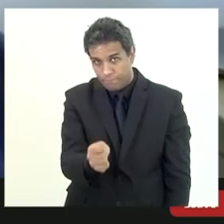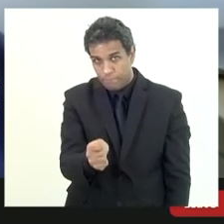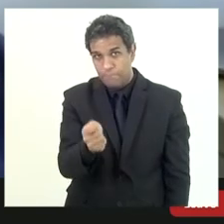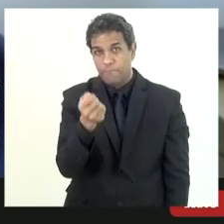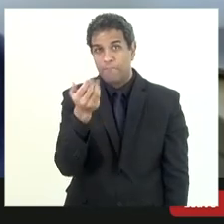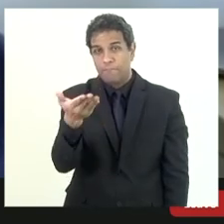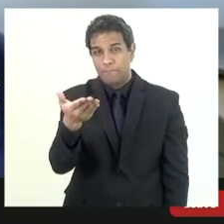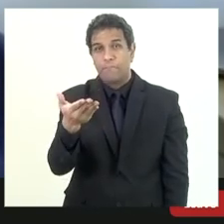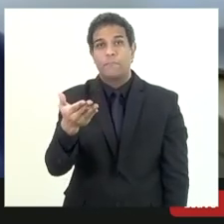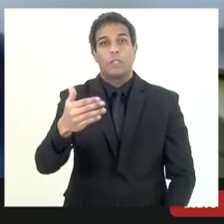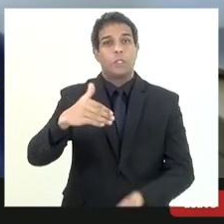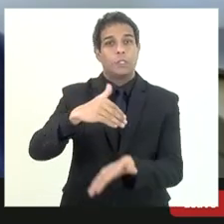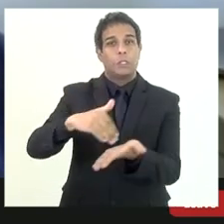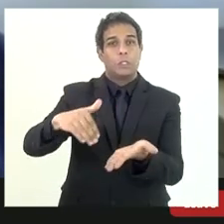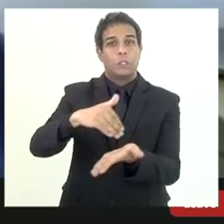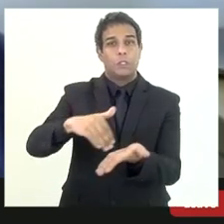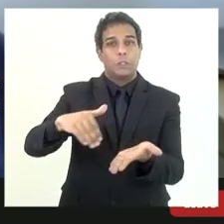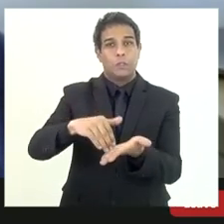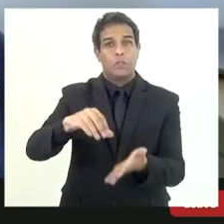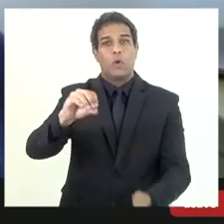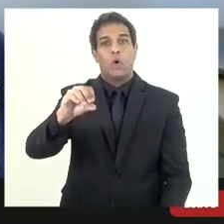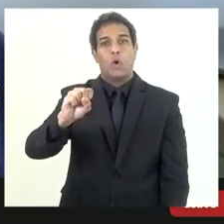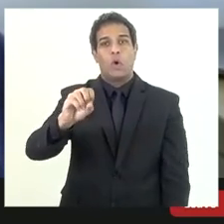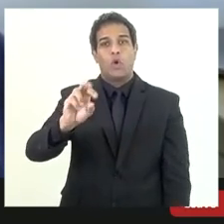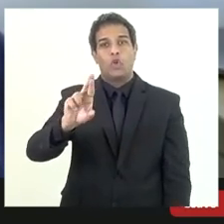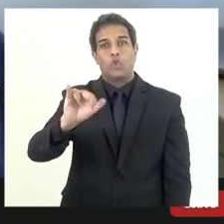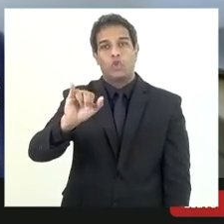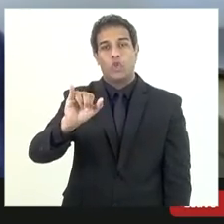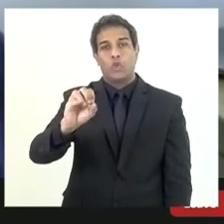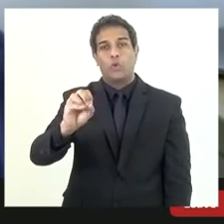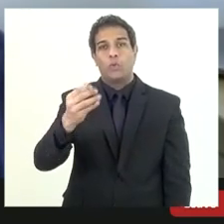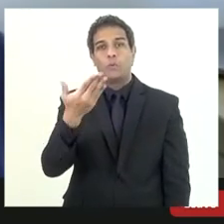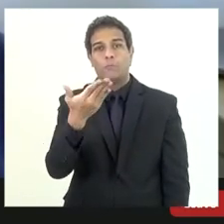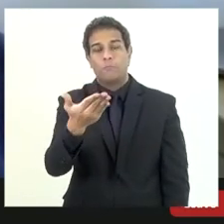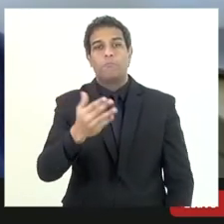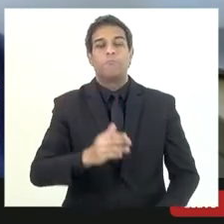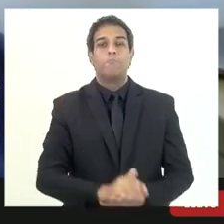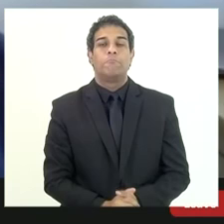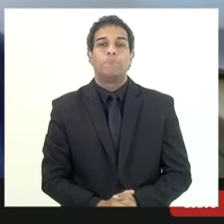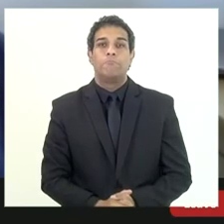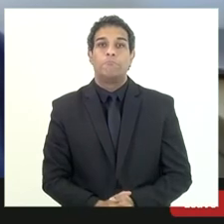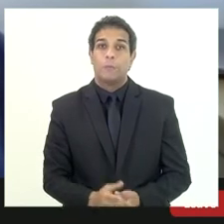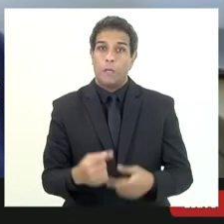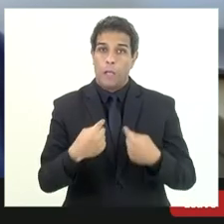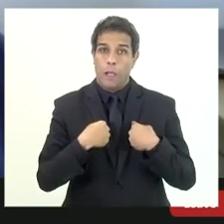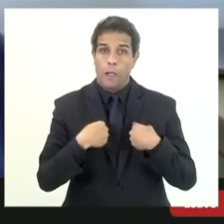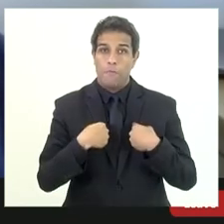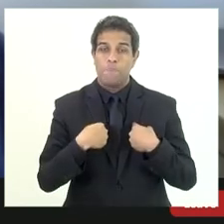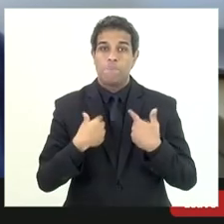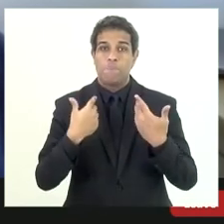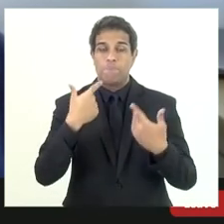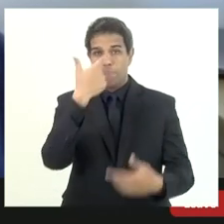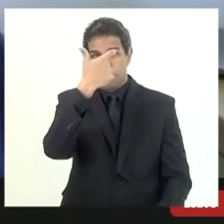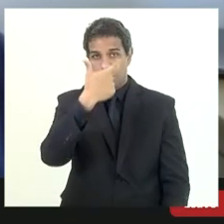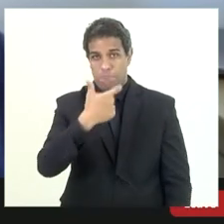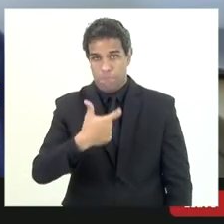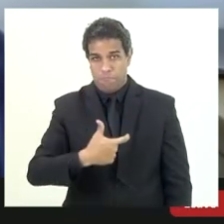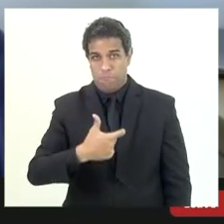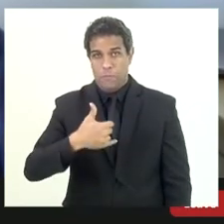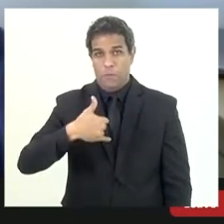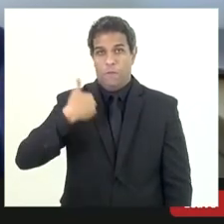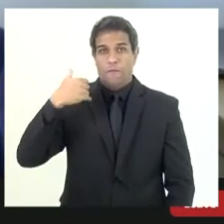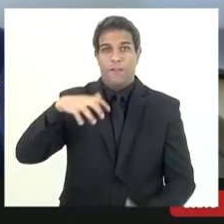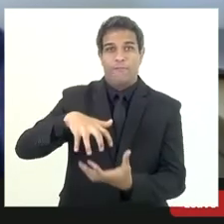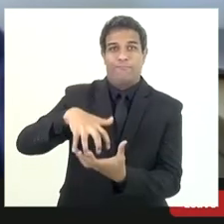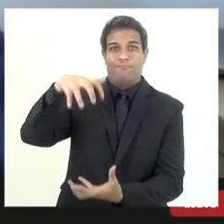Osório do nosso deputado Elio Omar Coelho e como eu é um dos mais idosos do